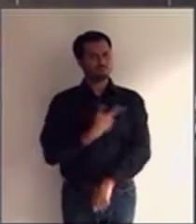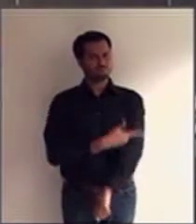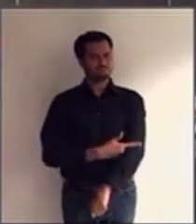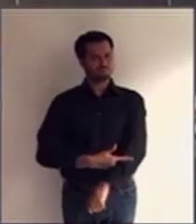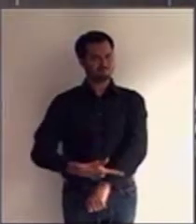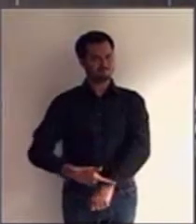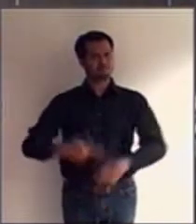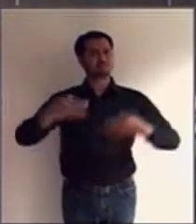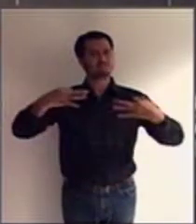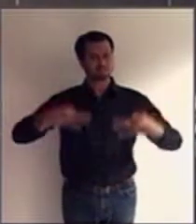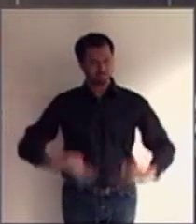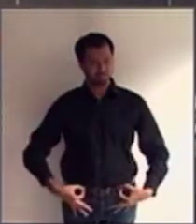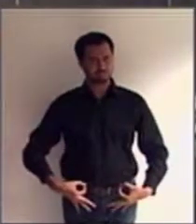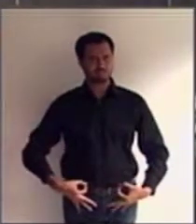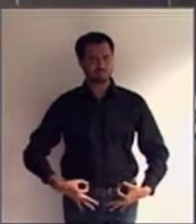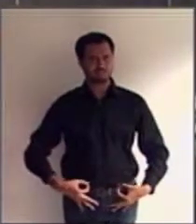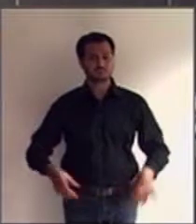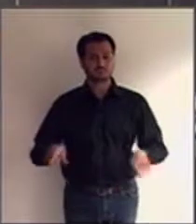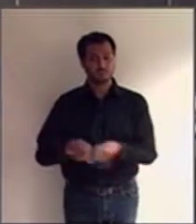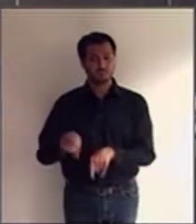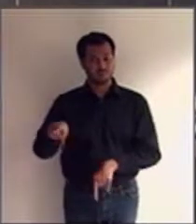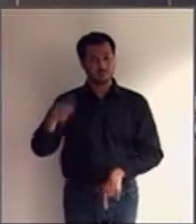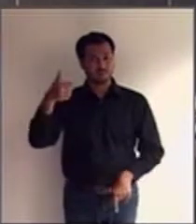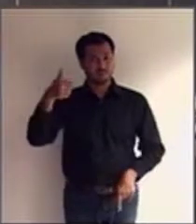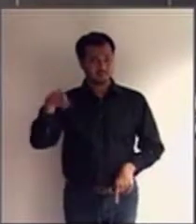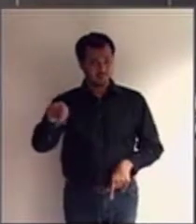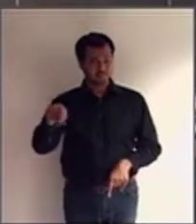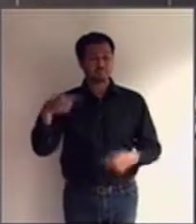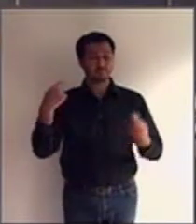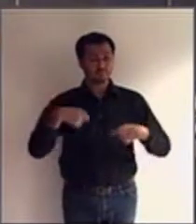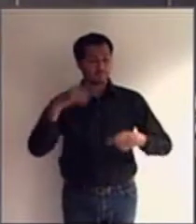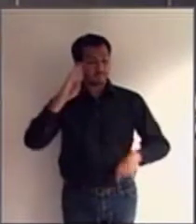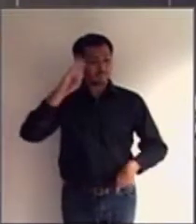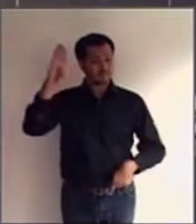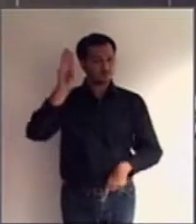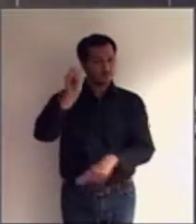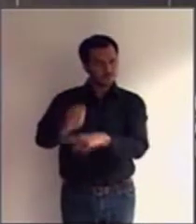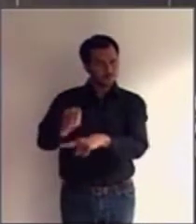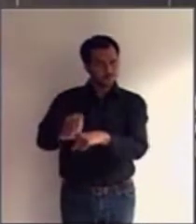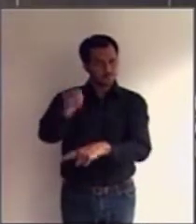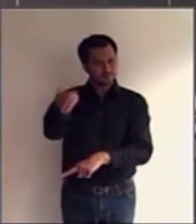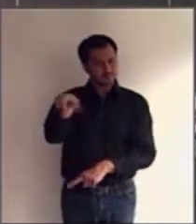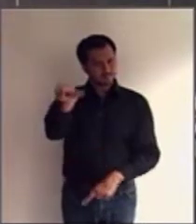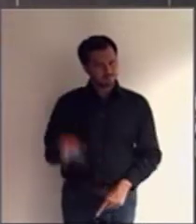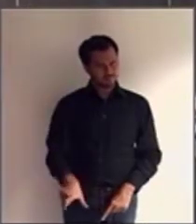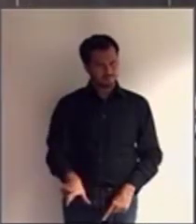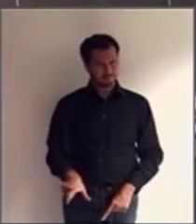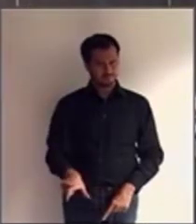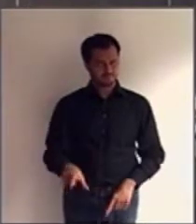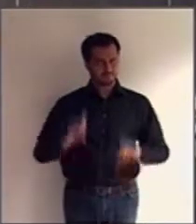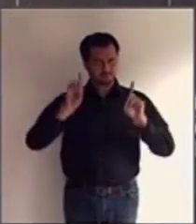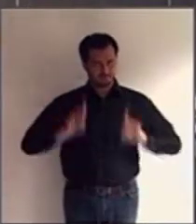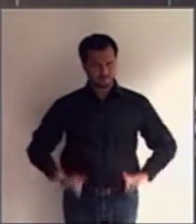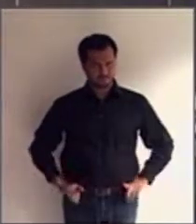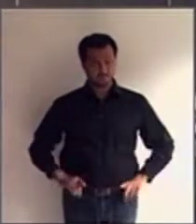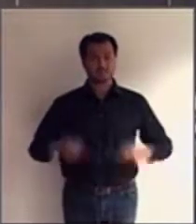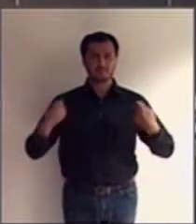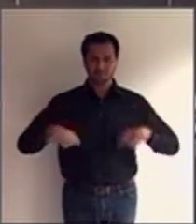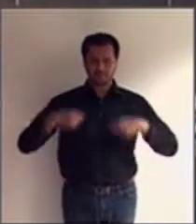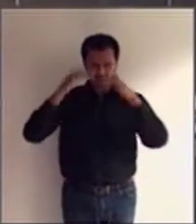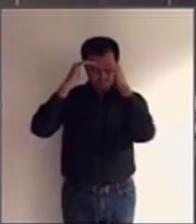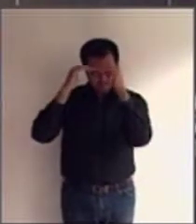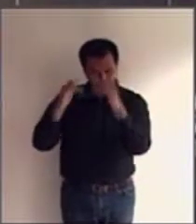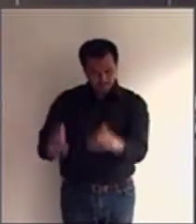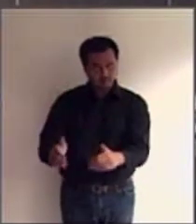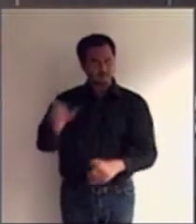em mente as necessidades e interesses do curatelado. Ele deve respeitar a autonomia do